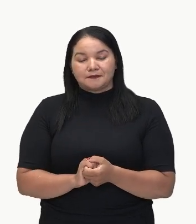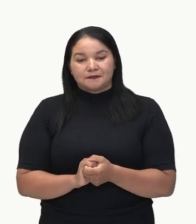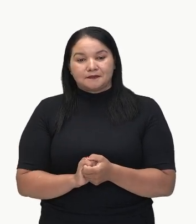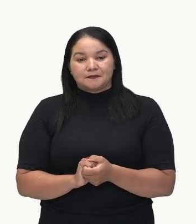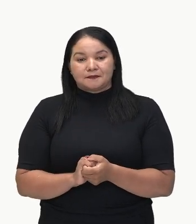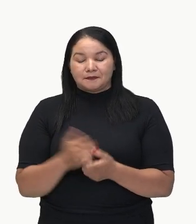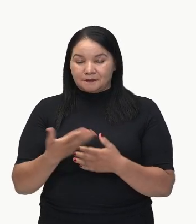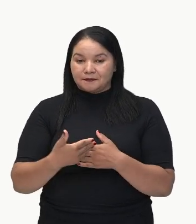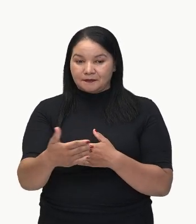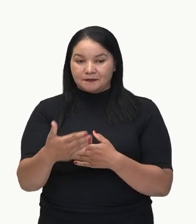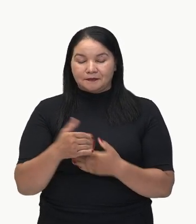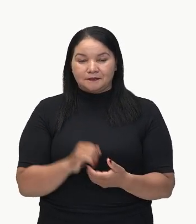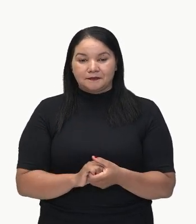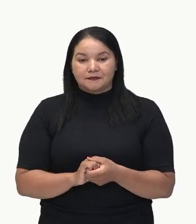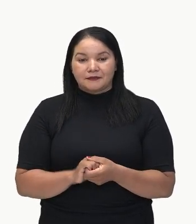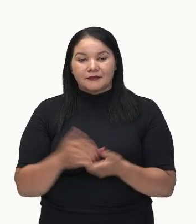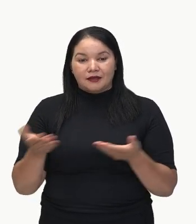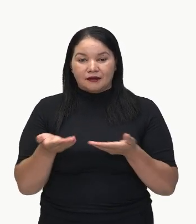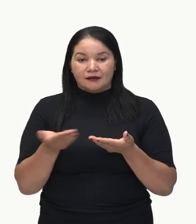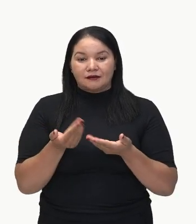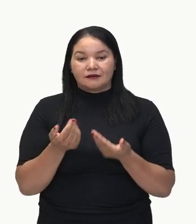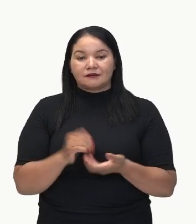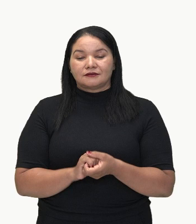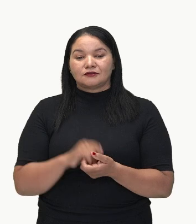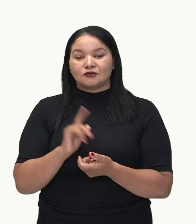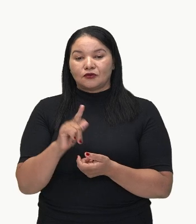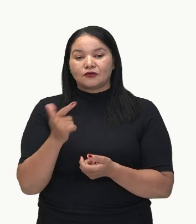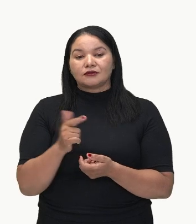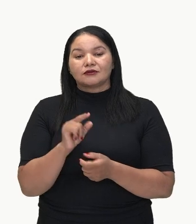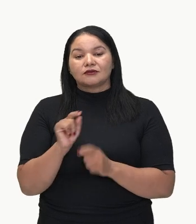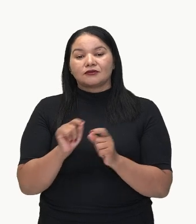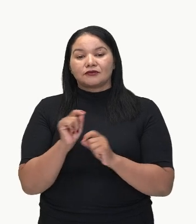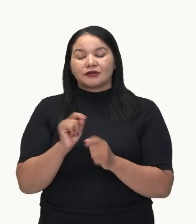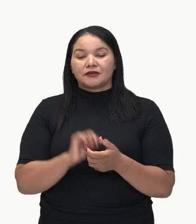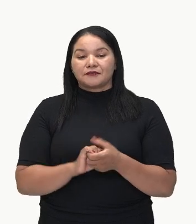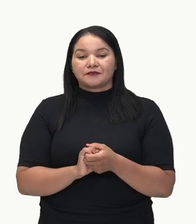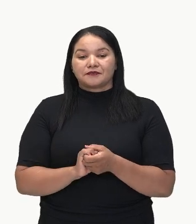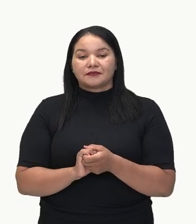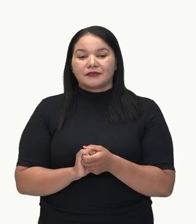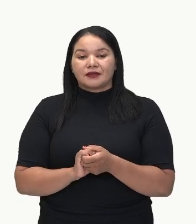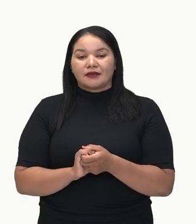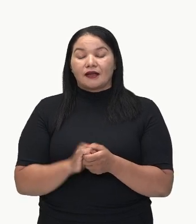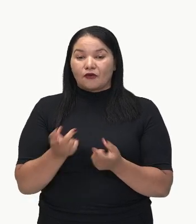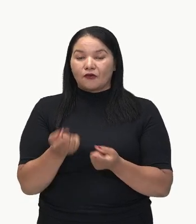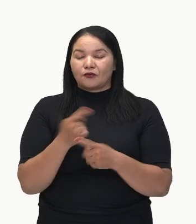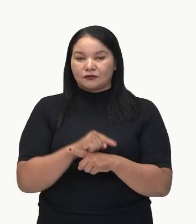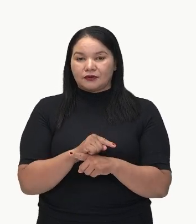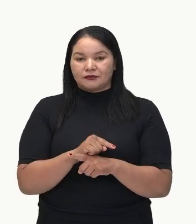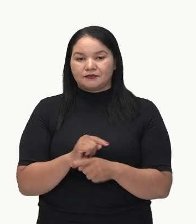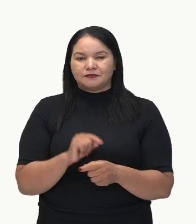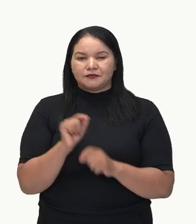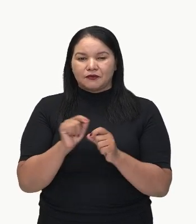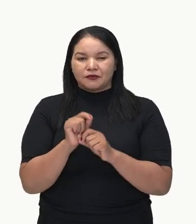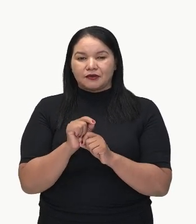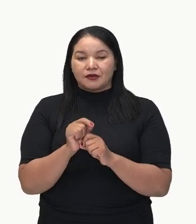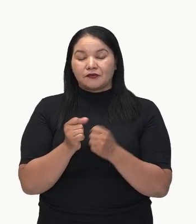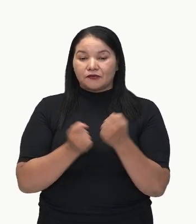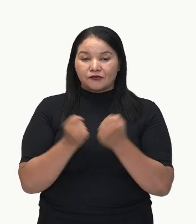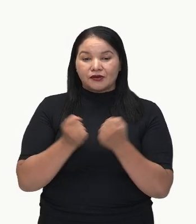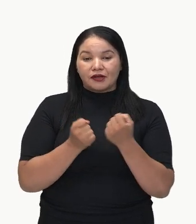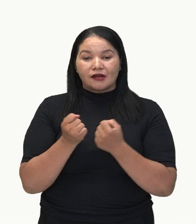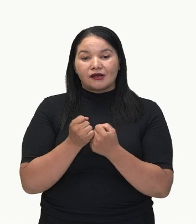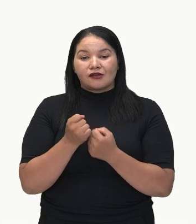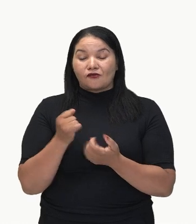prosseguindo aqui. Falamos sobre o adversativo, você já sabe, adversário, ideias contrárias. Os carros importados